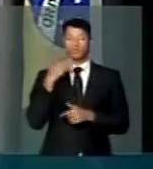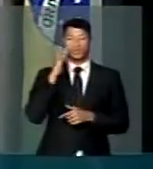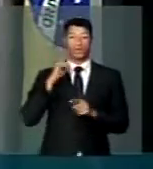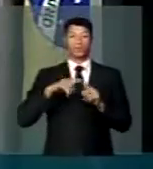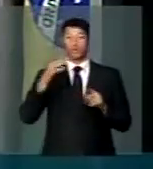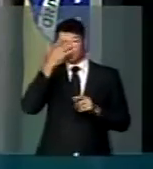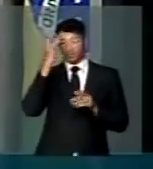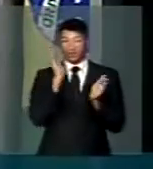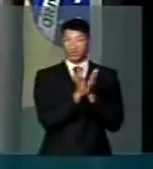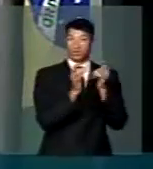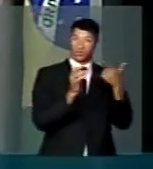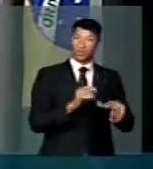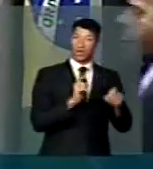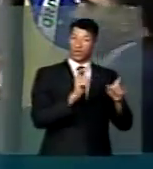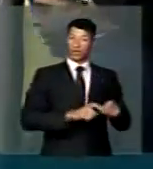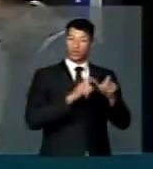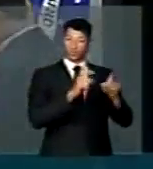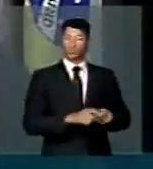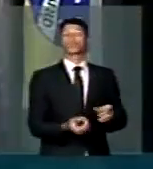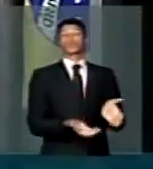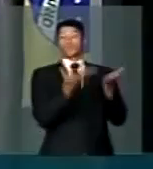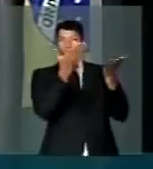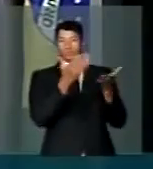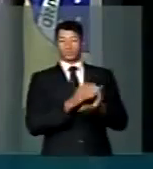Mas deve ser daqueles que não querem que a agricultura...